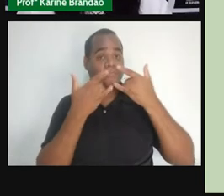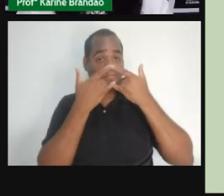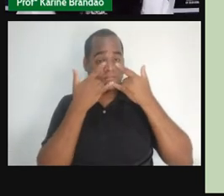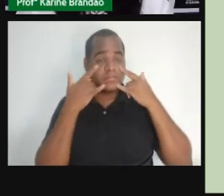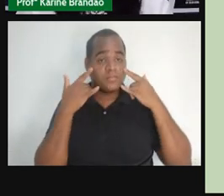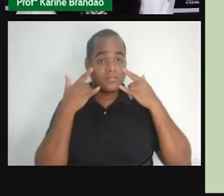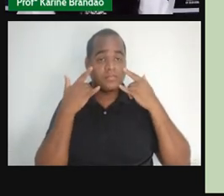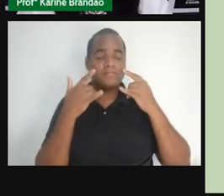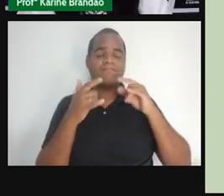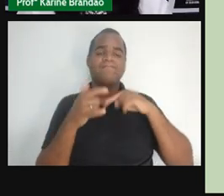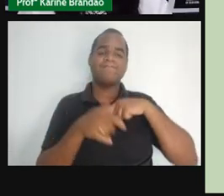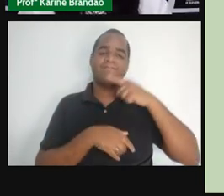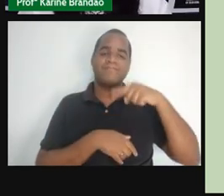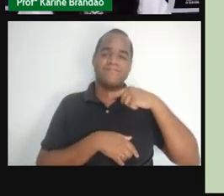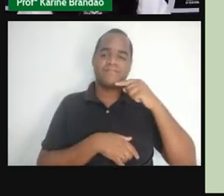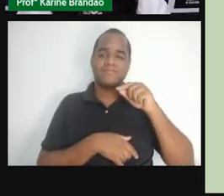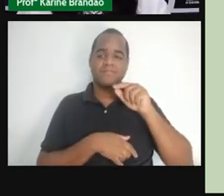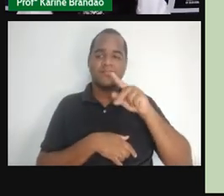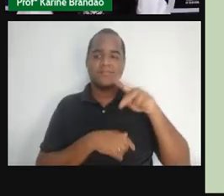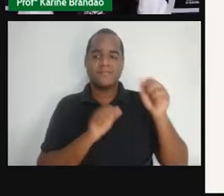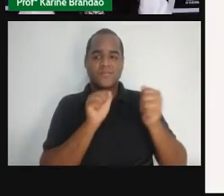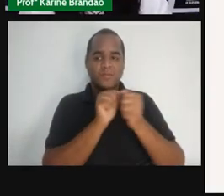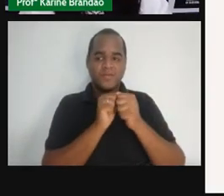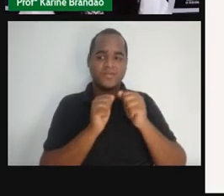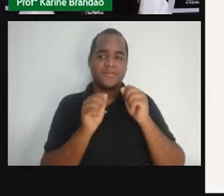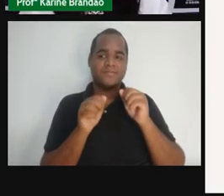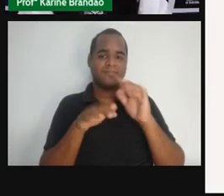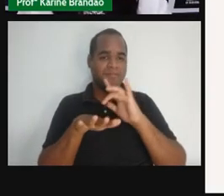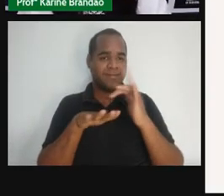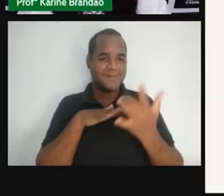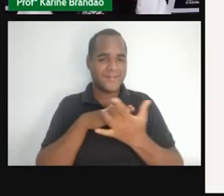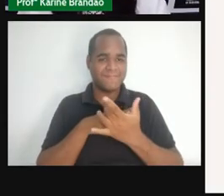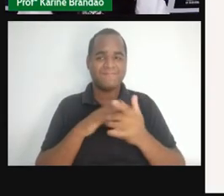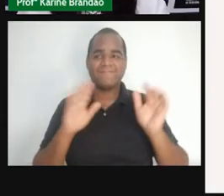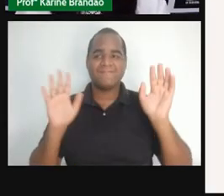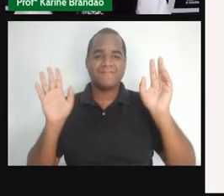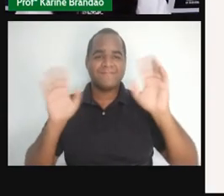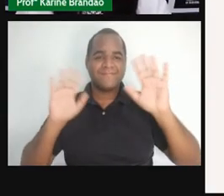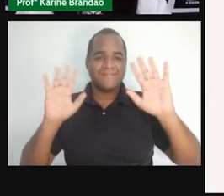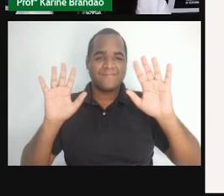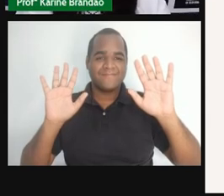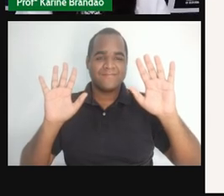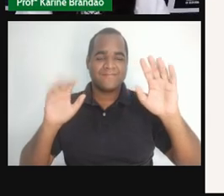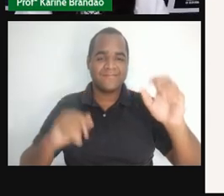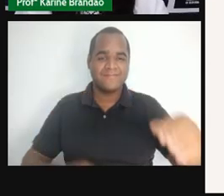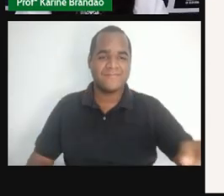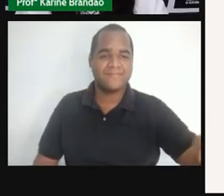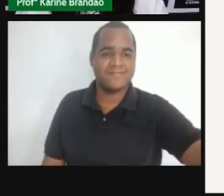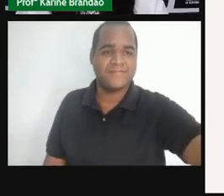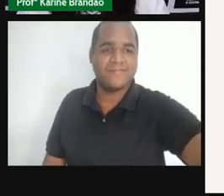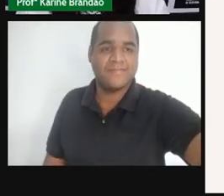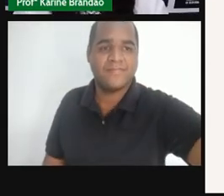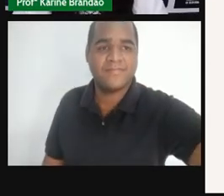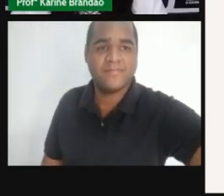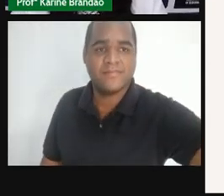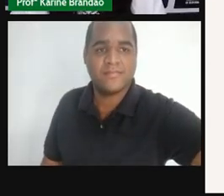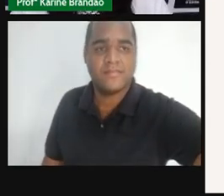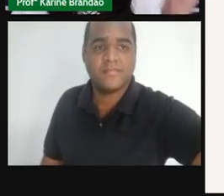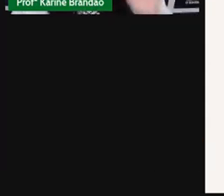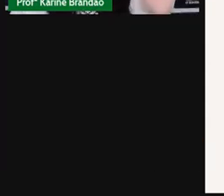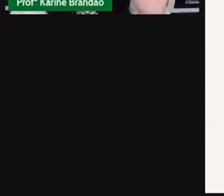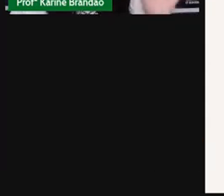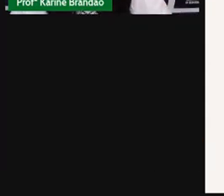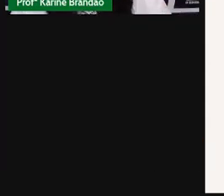aqui, agradeço, peço que se cuidem, bebam água, usem máscara, qualquer dúvida, entre em contato comigo pelas redes